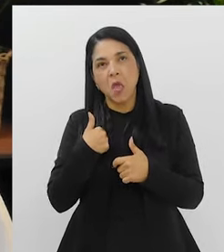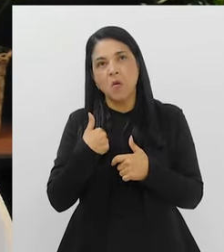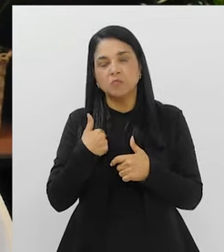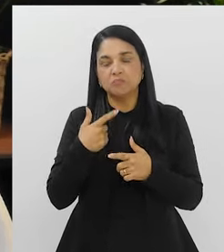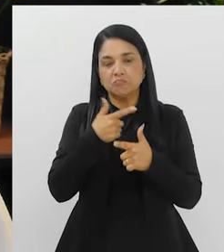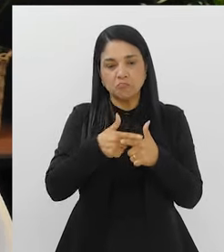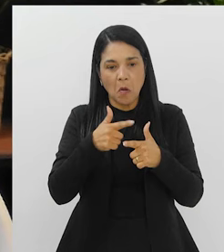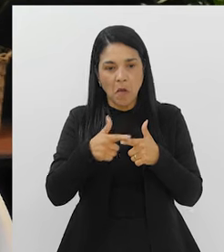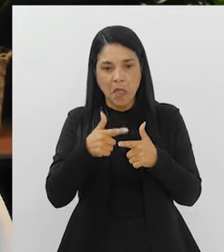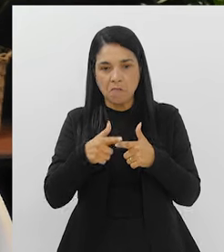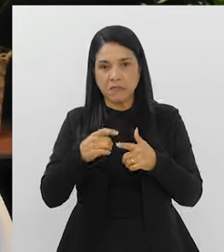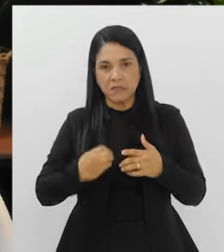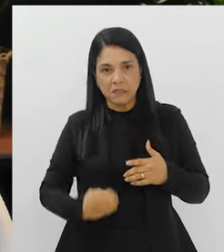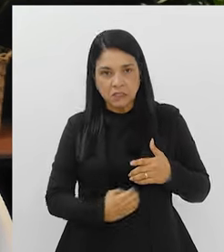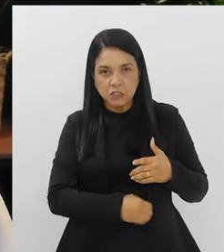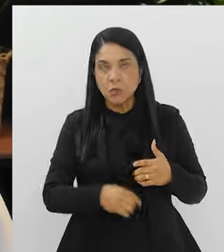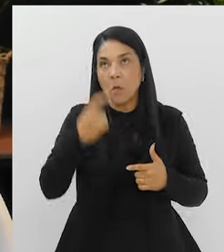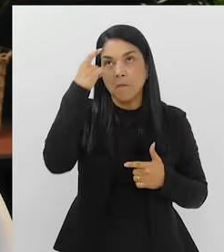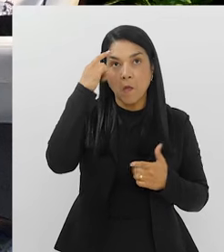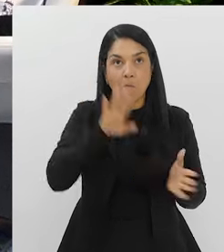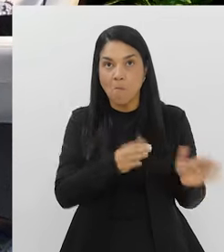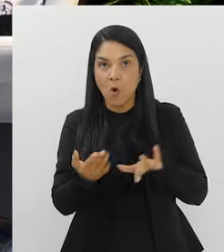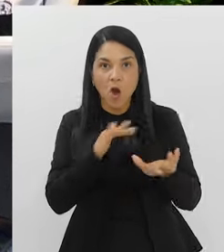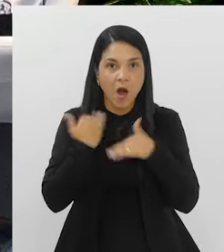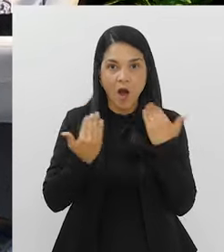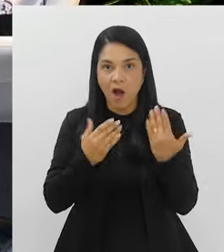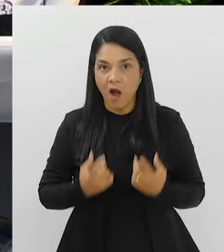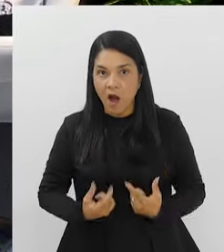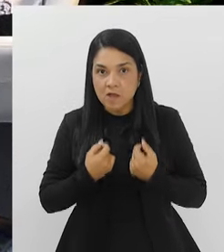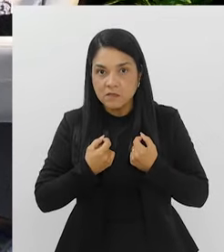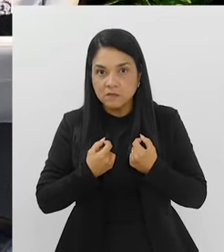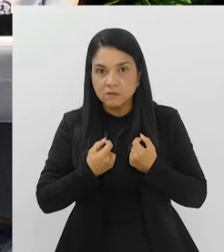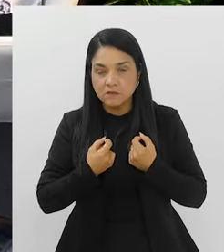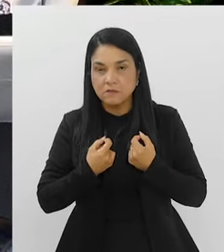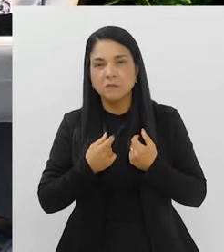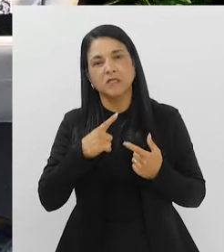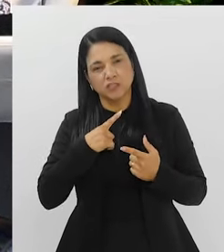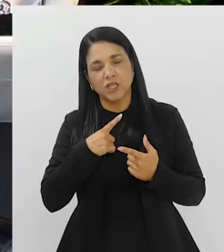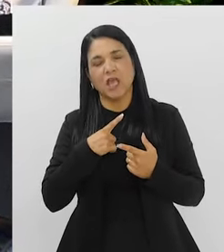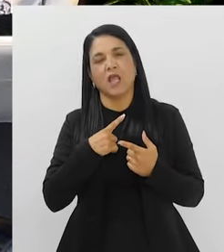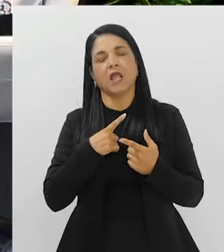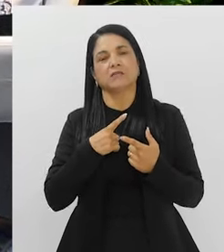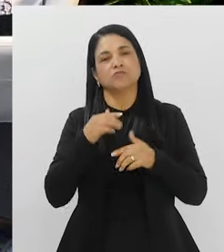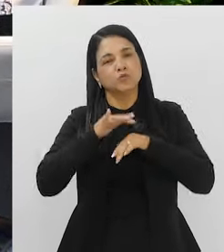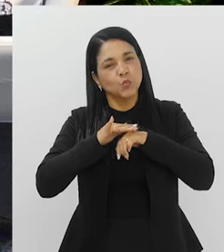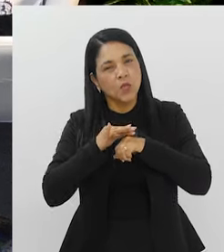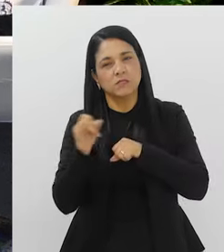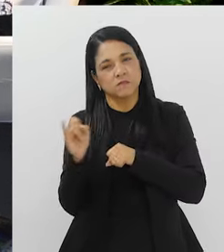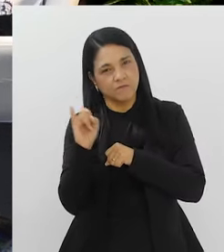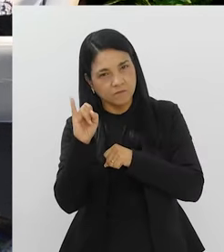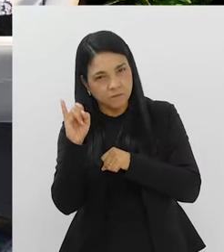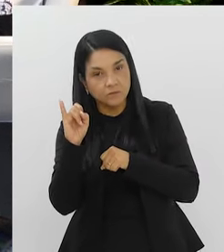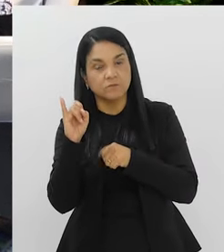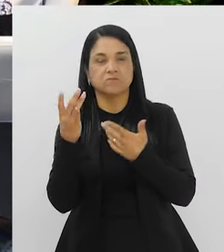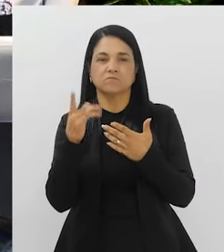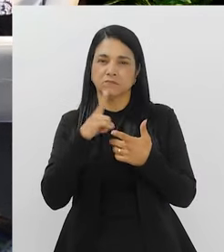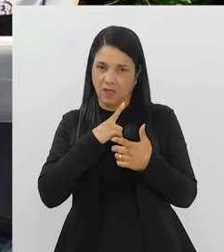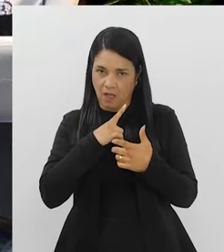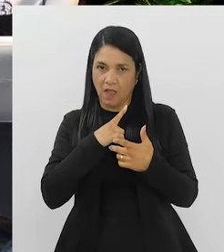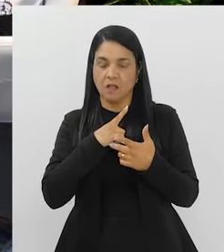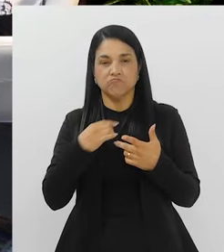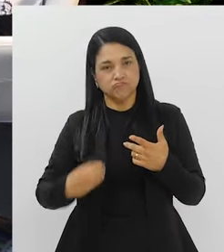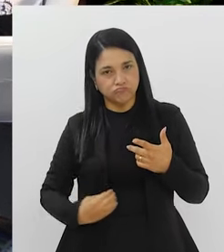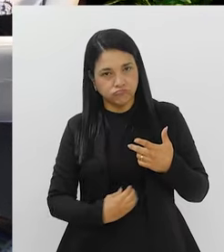penso que eu posso estar morrendo de câncer. É isso que a gente pensa, né? Mas tem doenças inflamatórias também. O que a gente